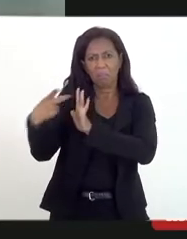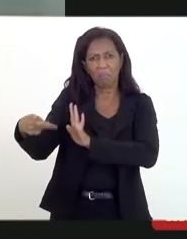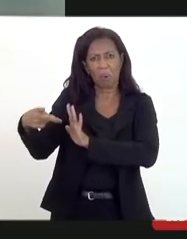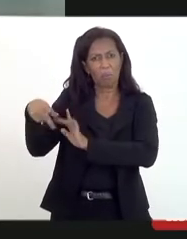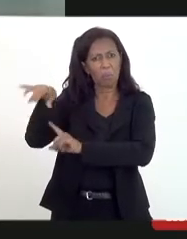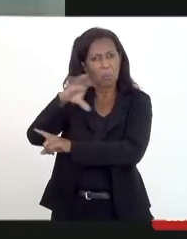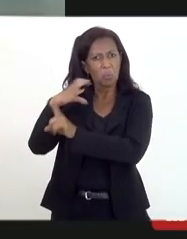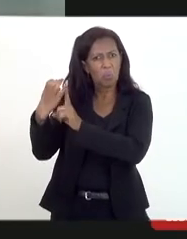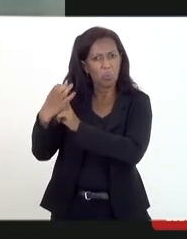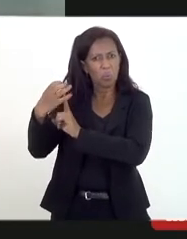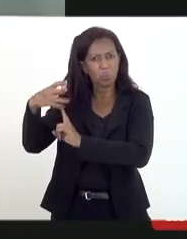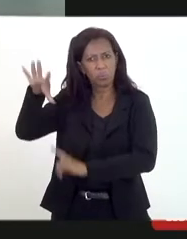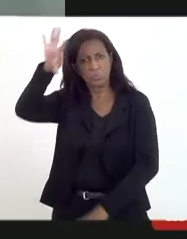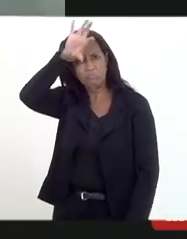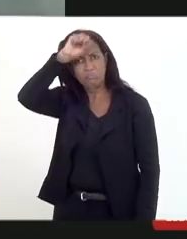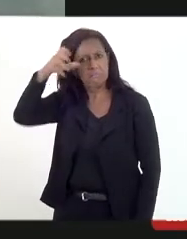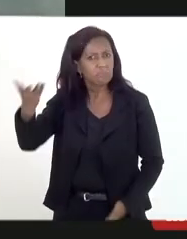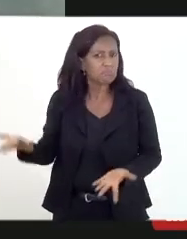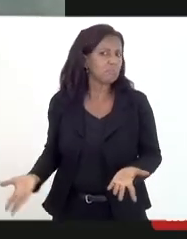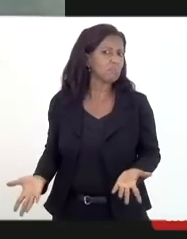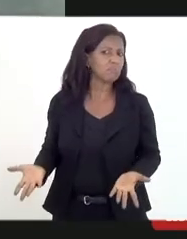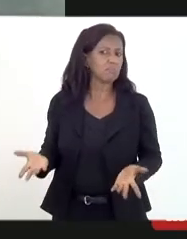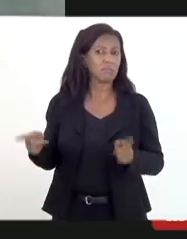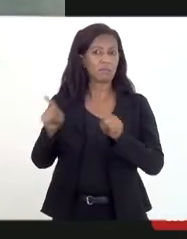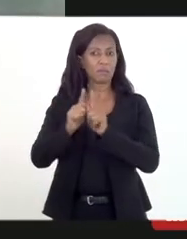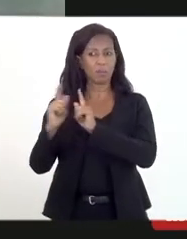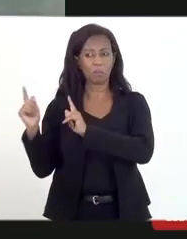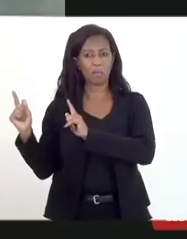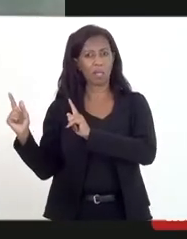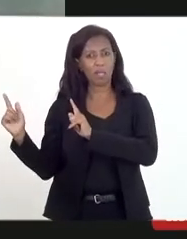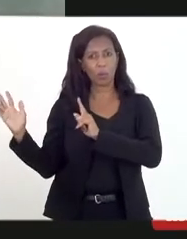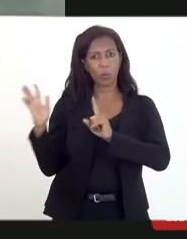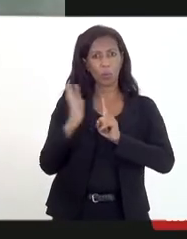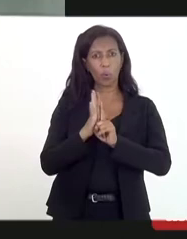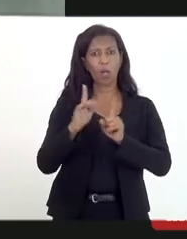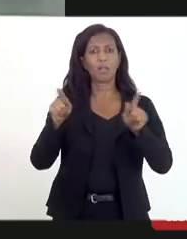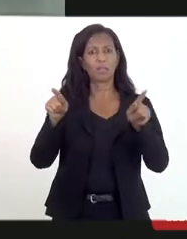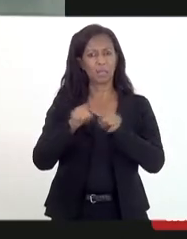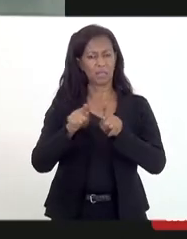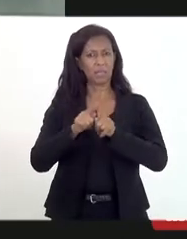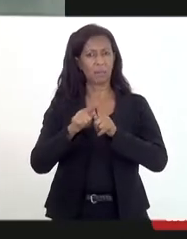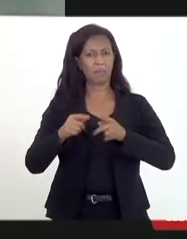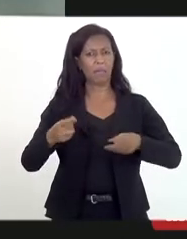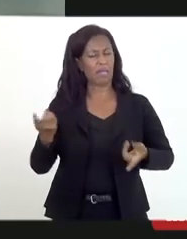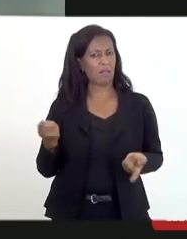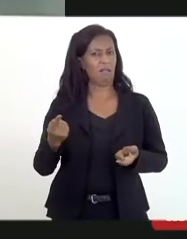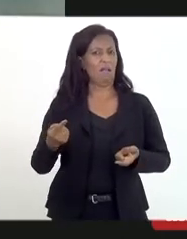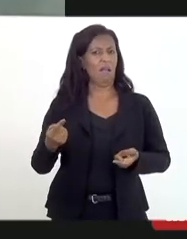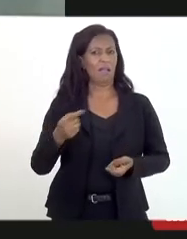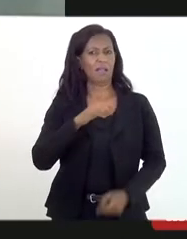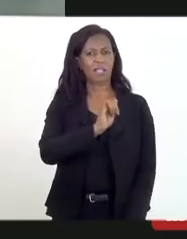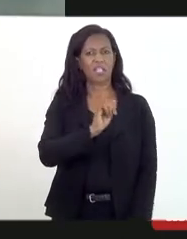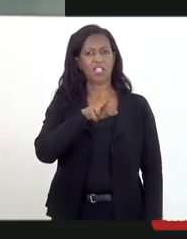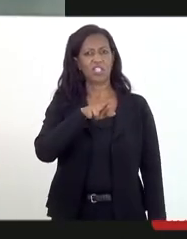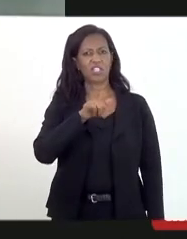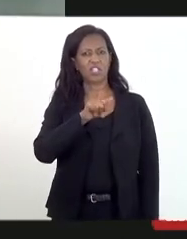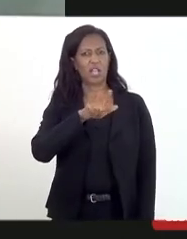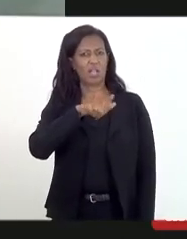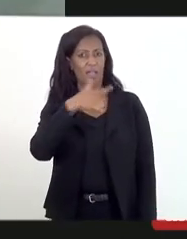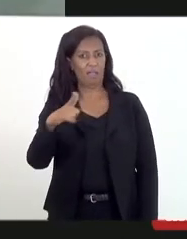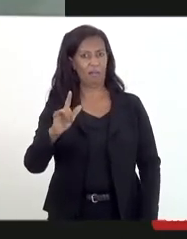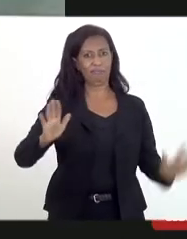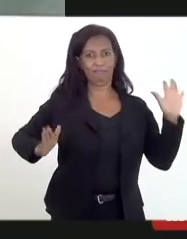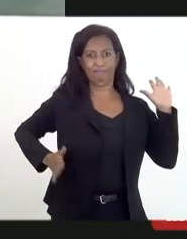culto. Recentemente, no complexo de Israel, traficantes que se dizem